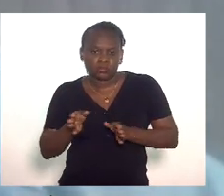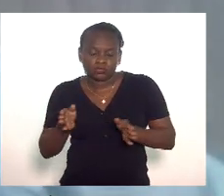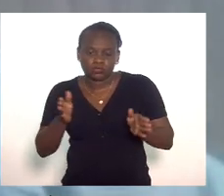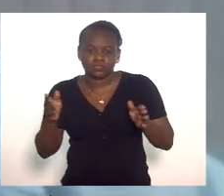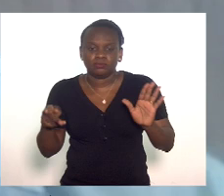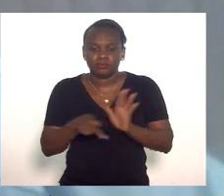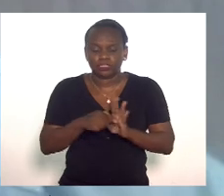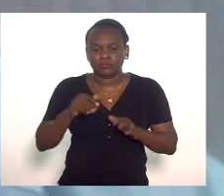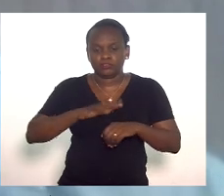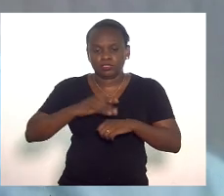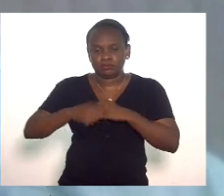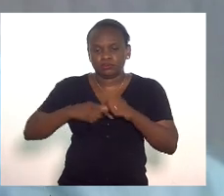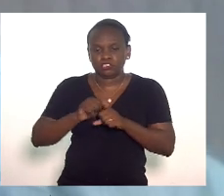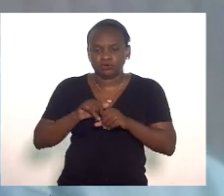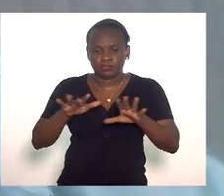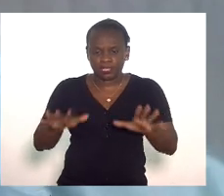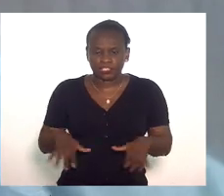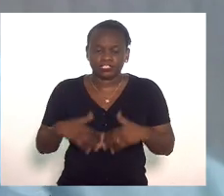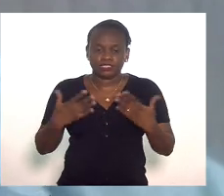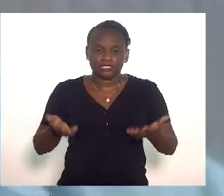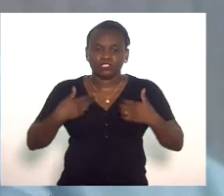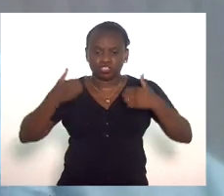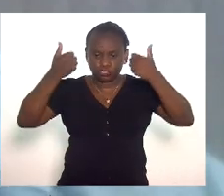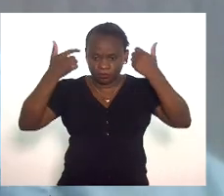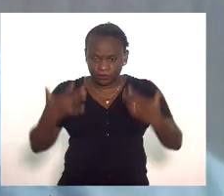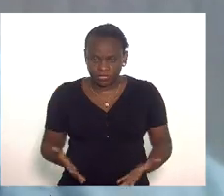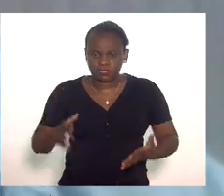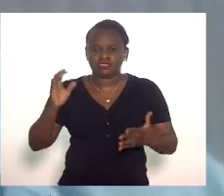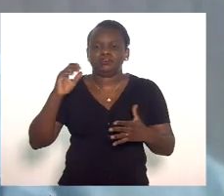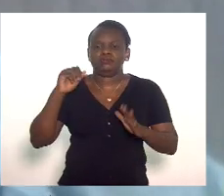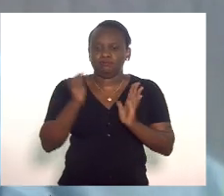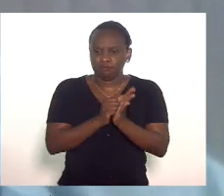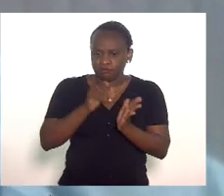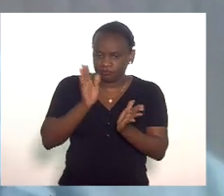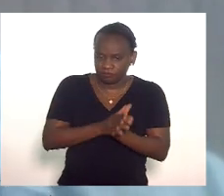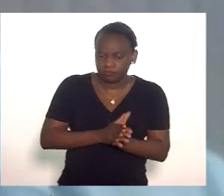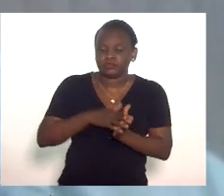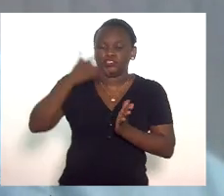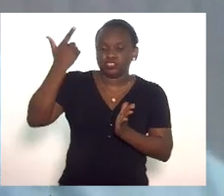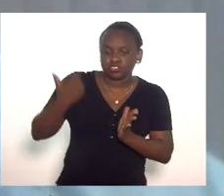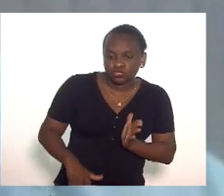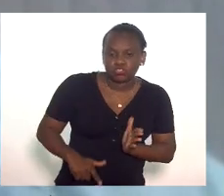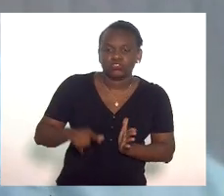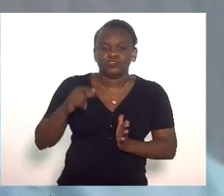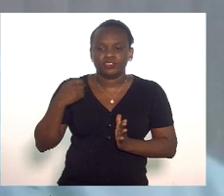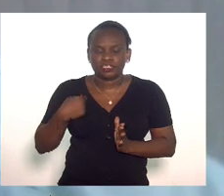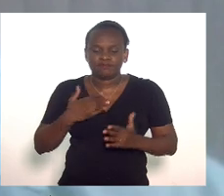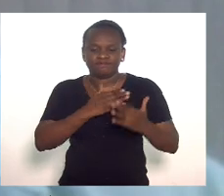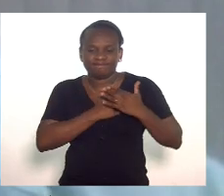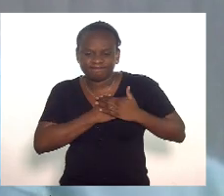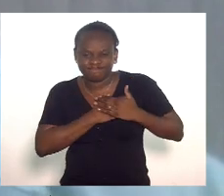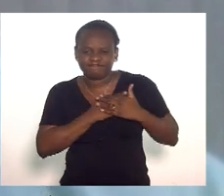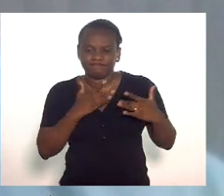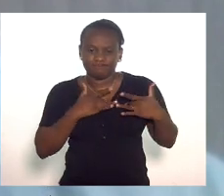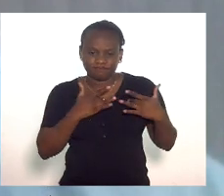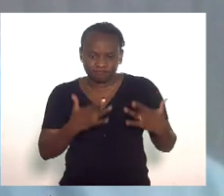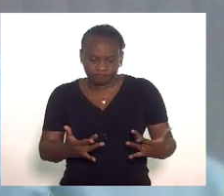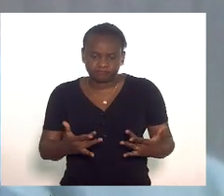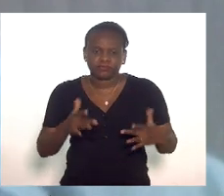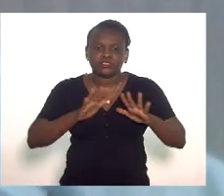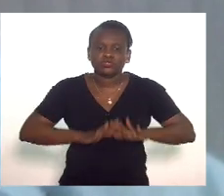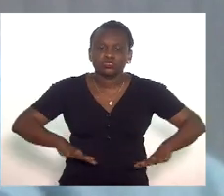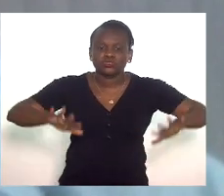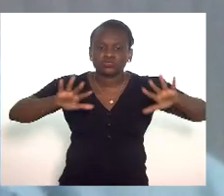dessa pandemia então deixo aqui meu registro e mais uma vez a minha solidariedade a